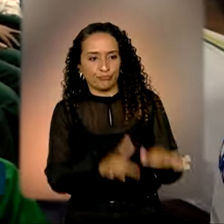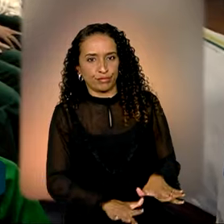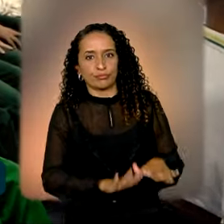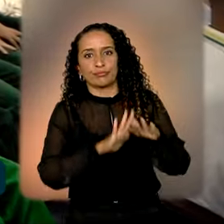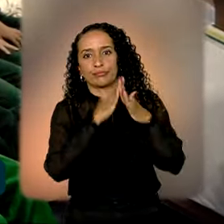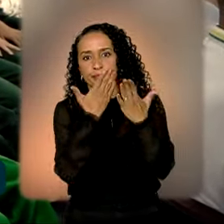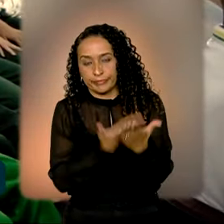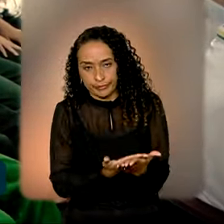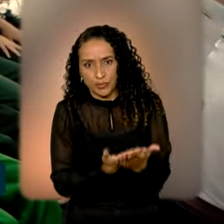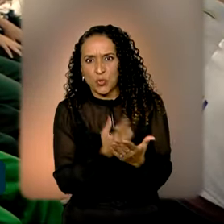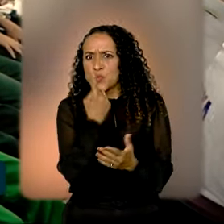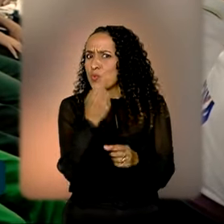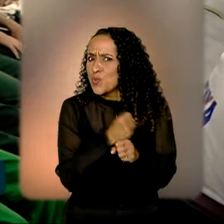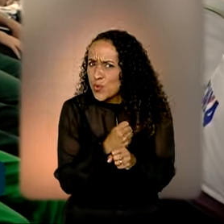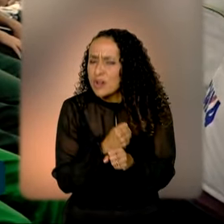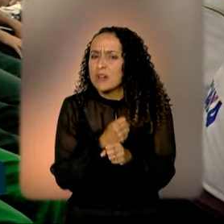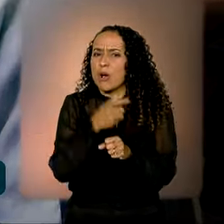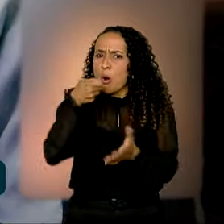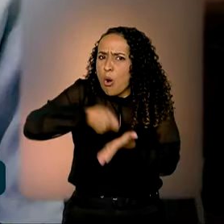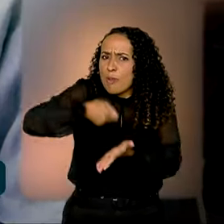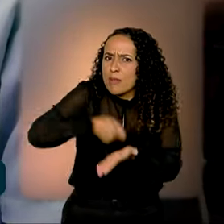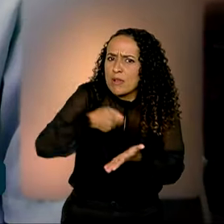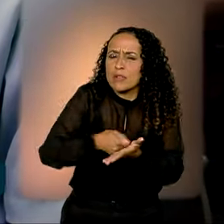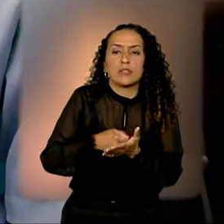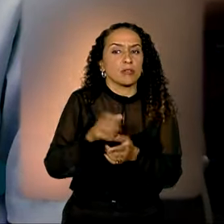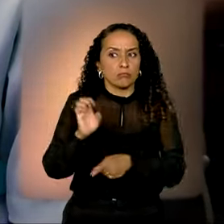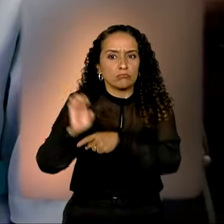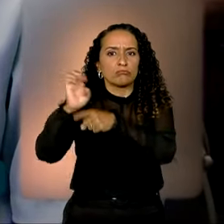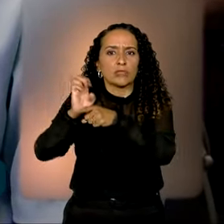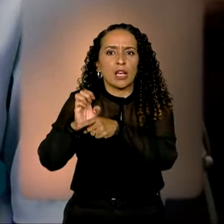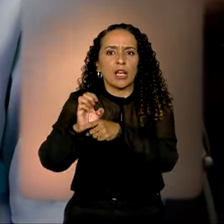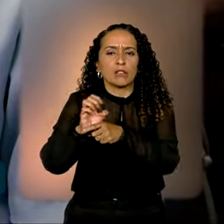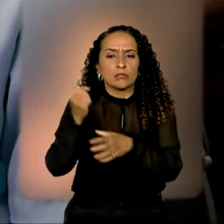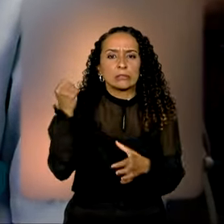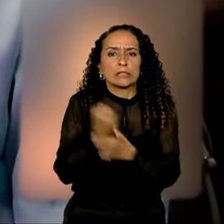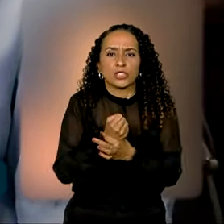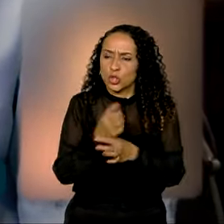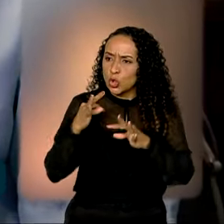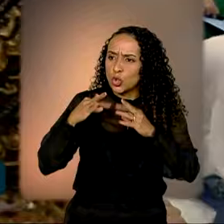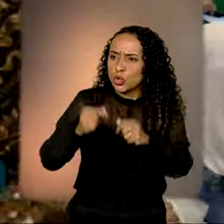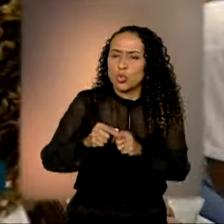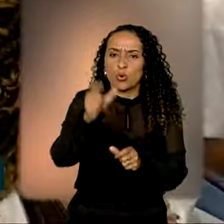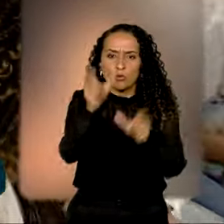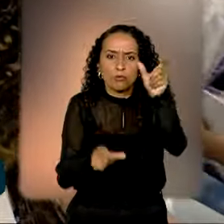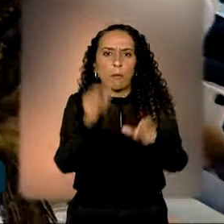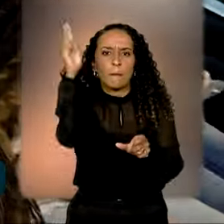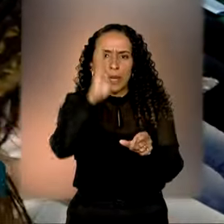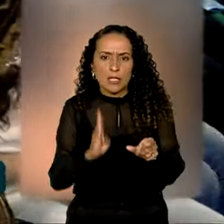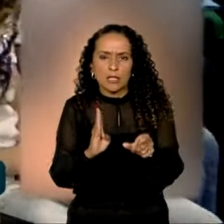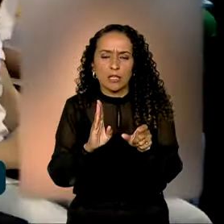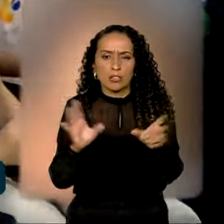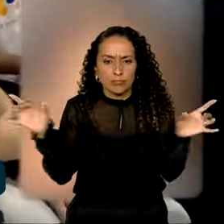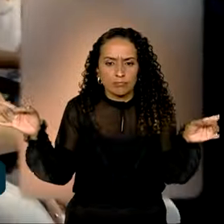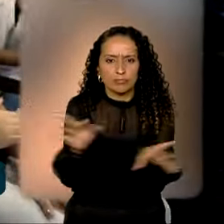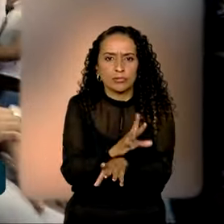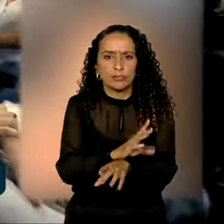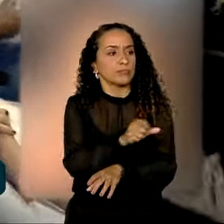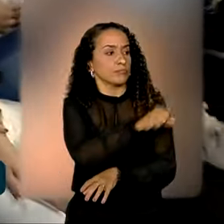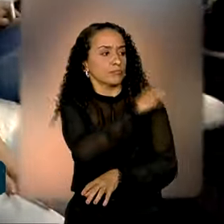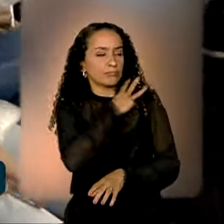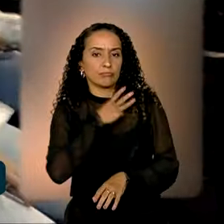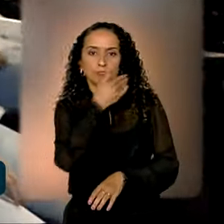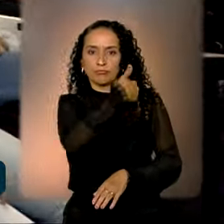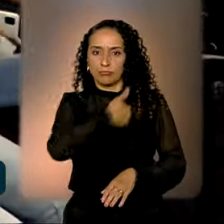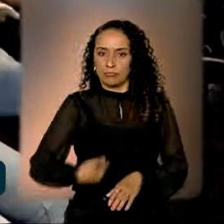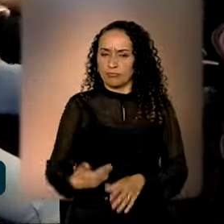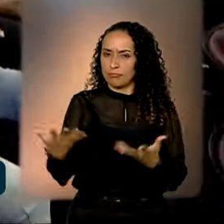escola. Em um ano, é obrigação do Estado garantir que todos os brasileiros concluam o ensino médio